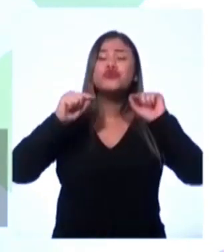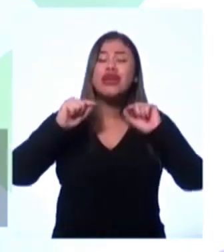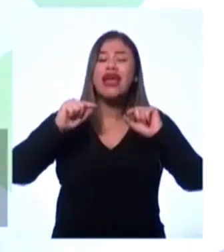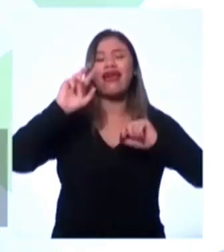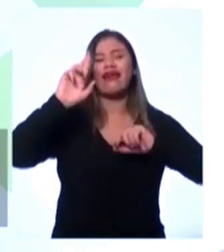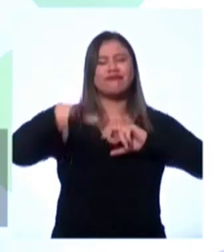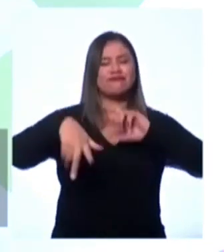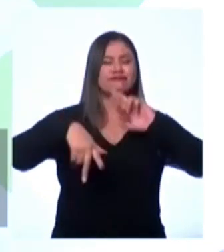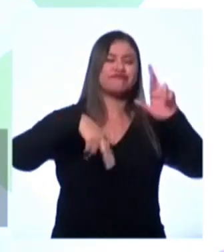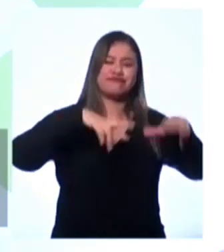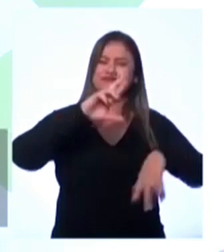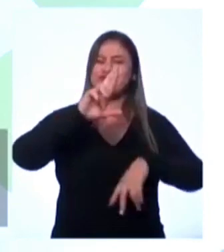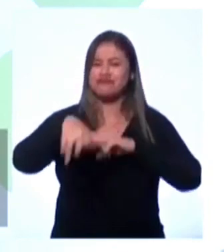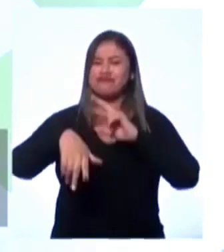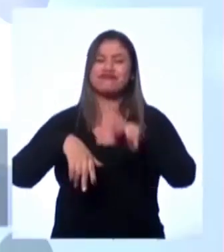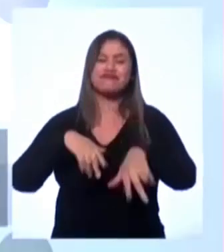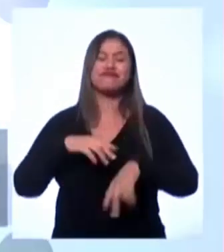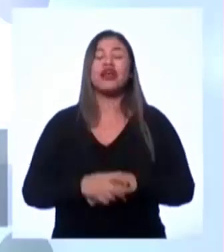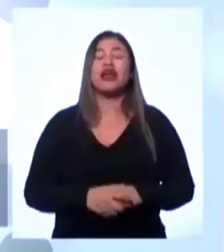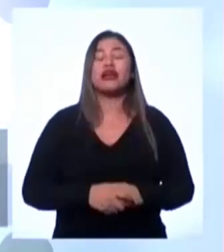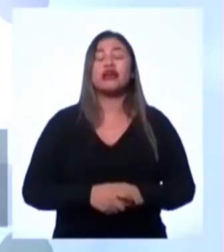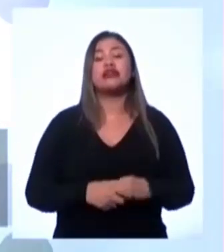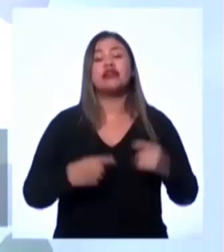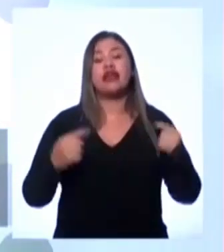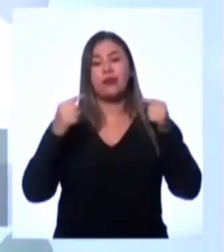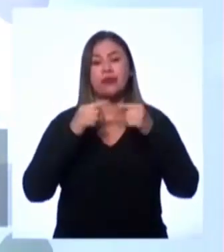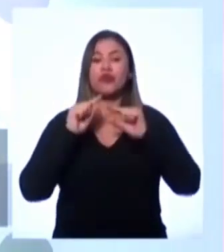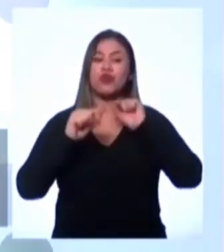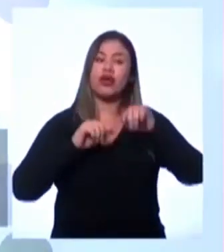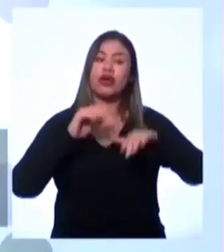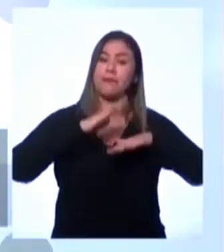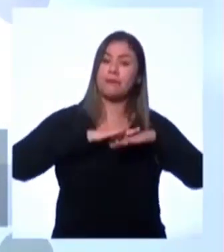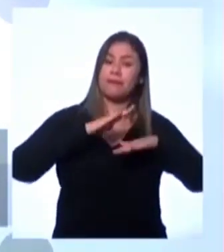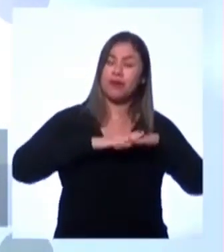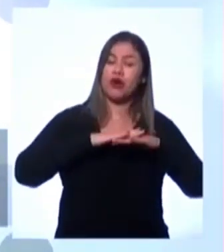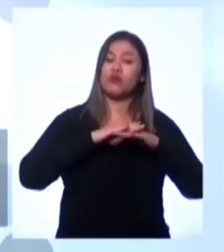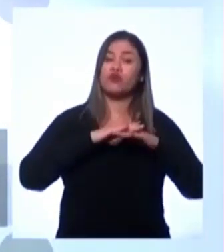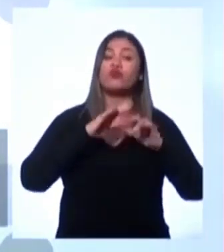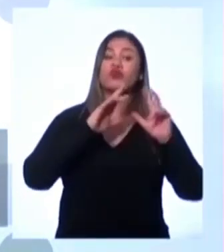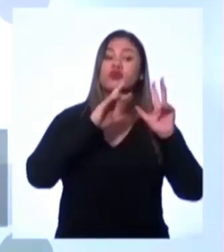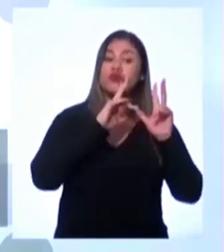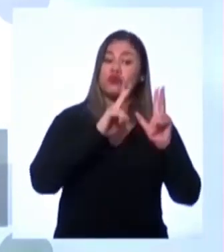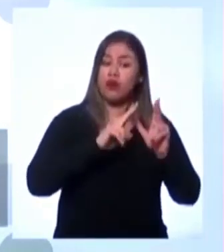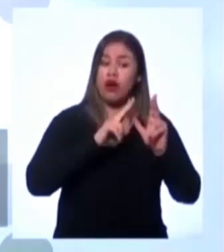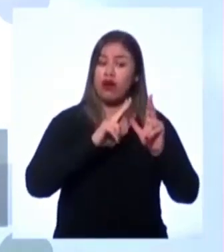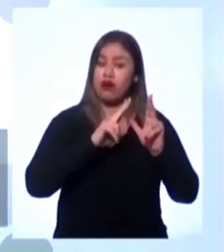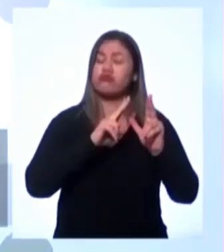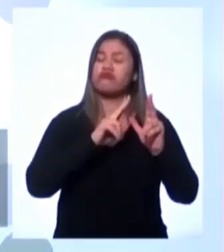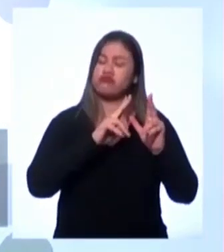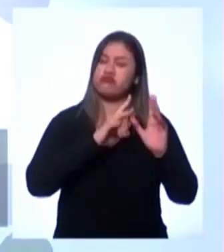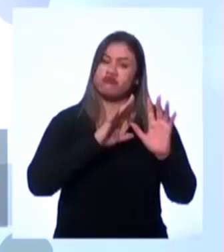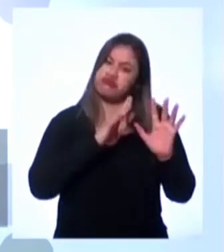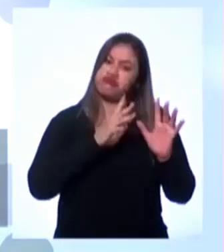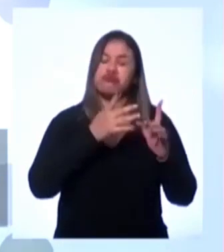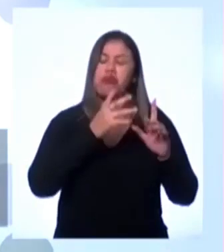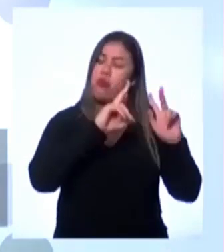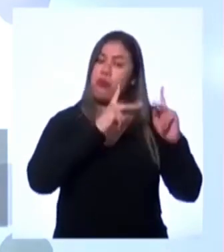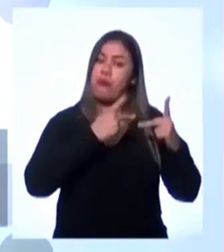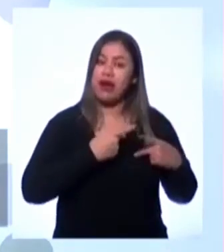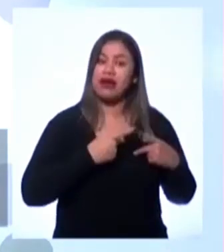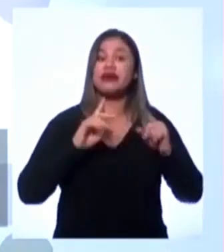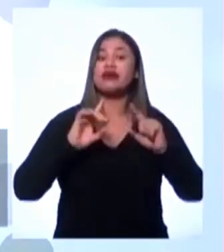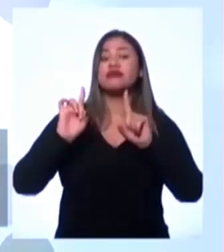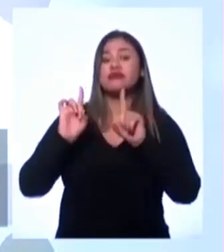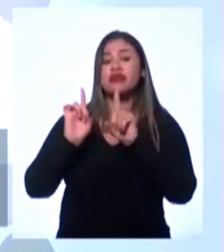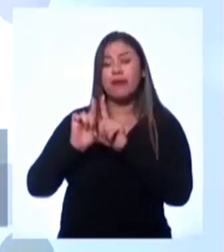diferença. E é justamente nesse manejo entre encontrar semelhanças em nossa humanidade e encontrar as